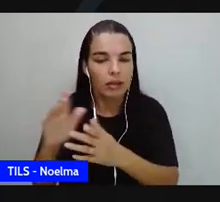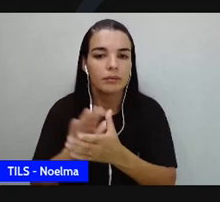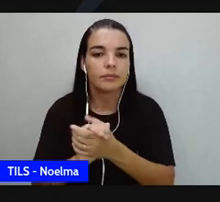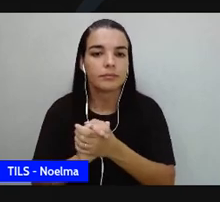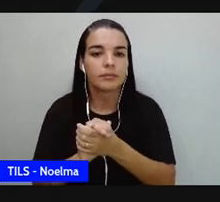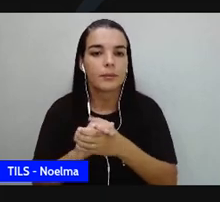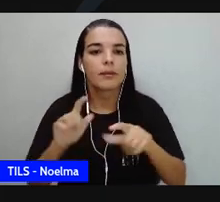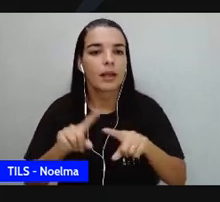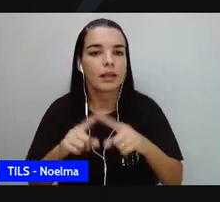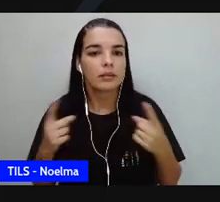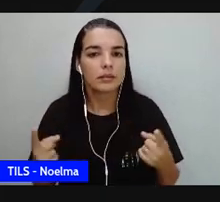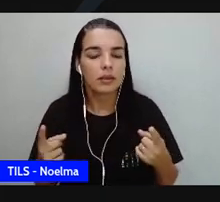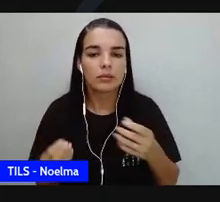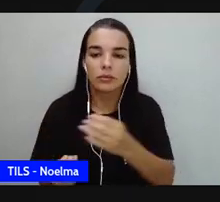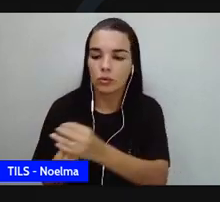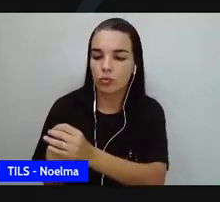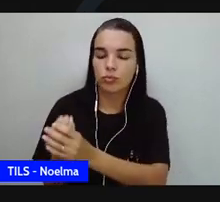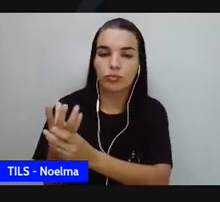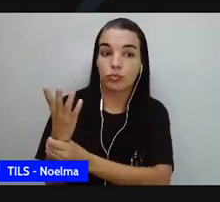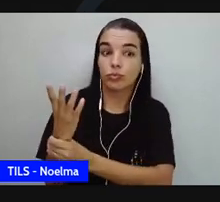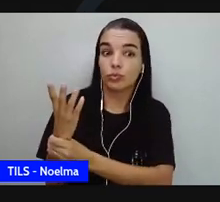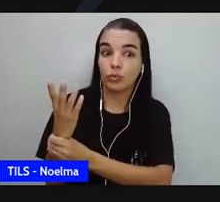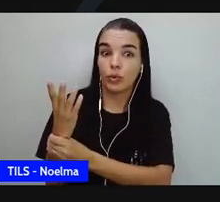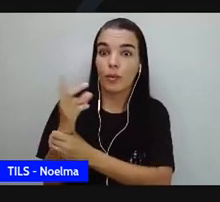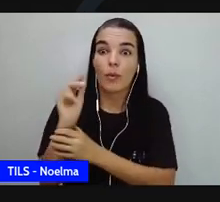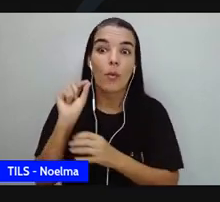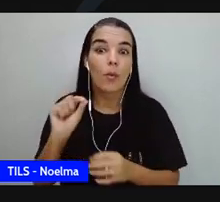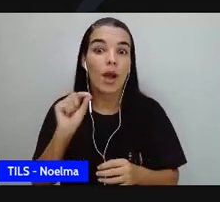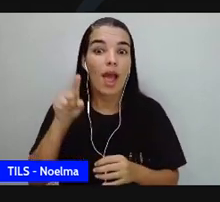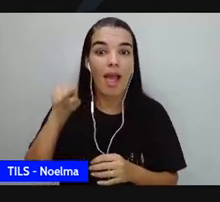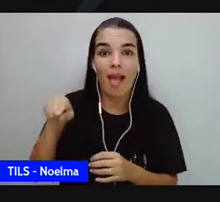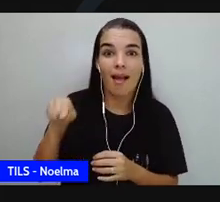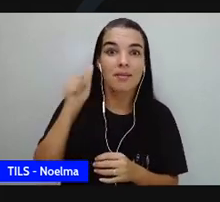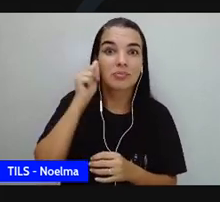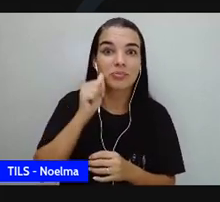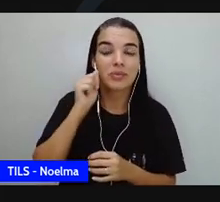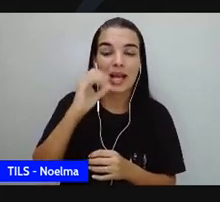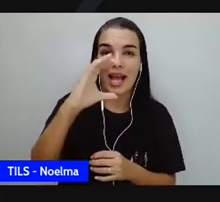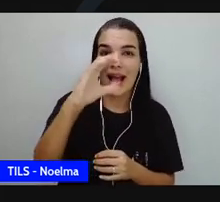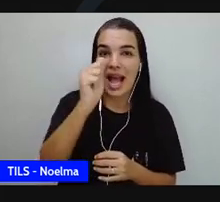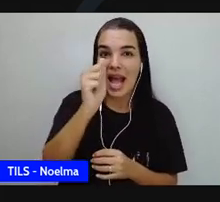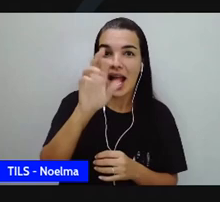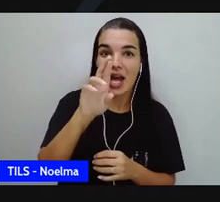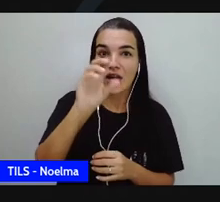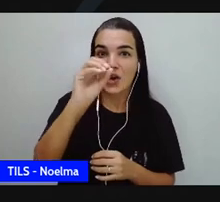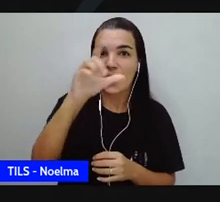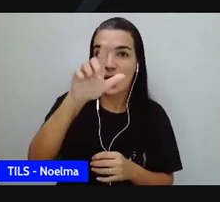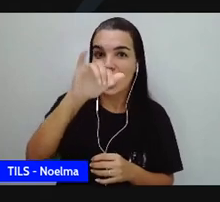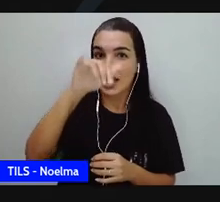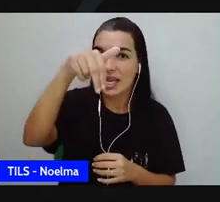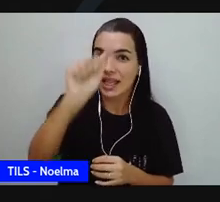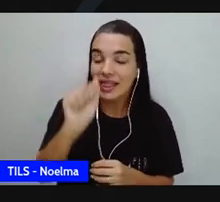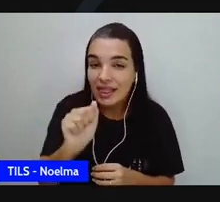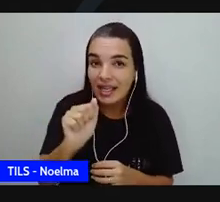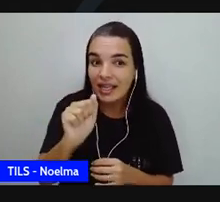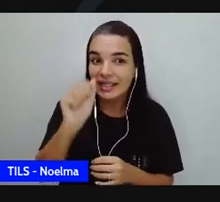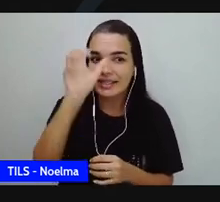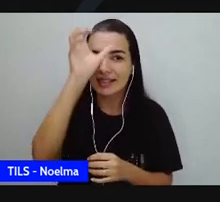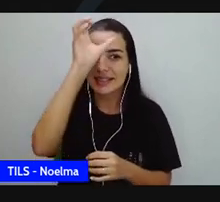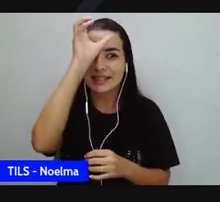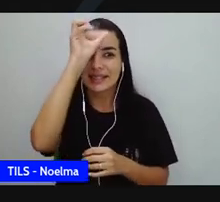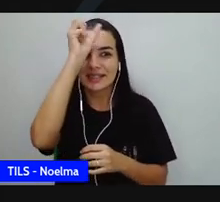entre asca descoberta coronaventas, não que ela não conhecia na época, mas ela